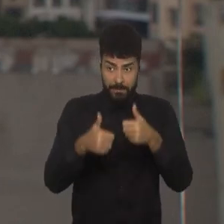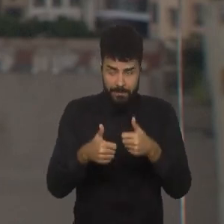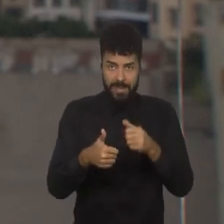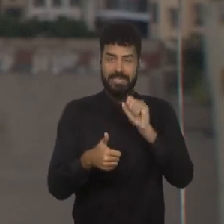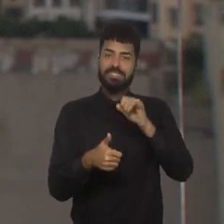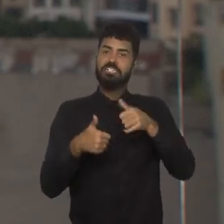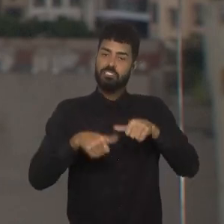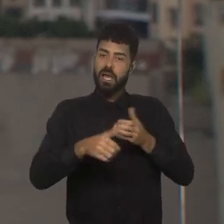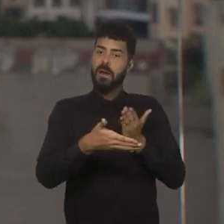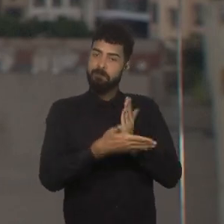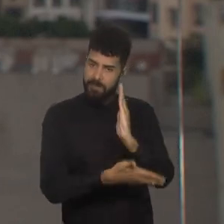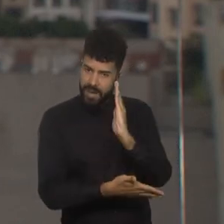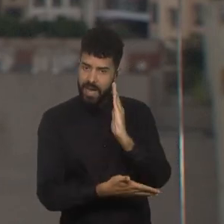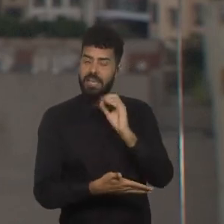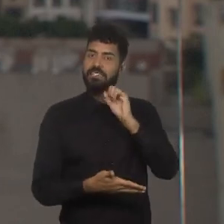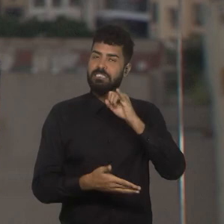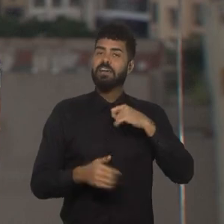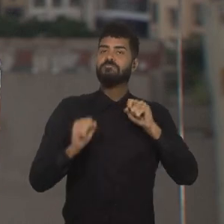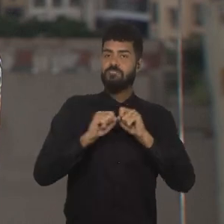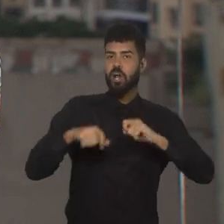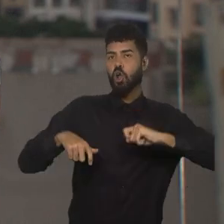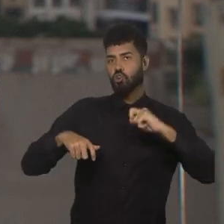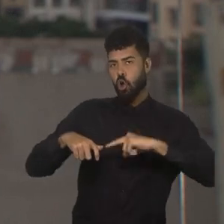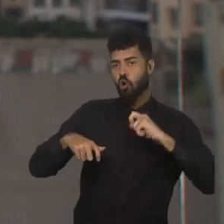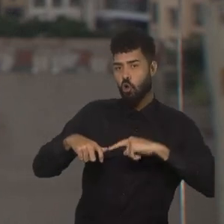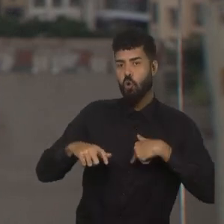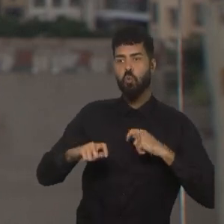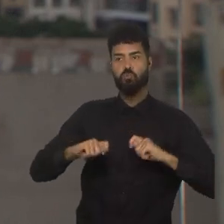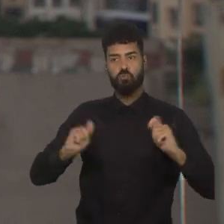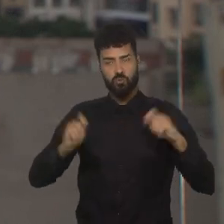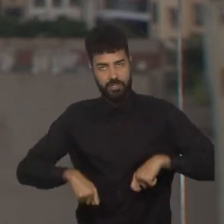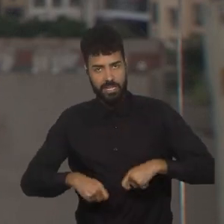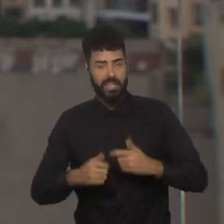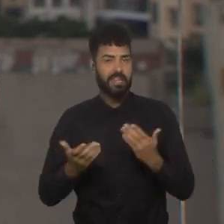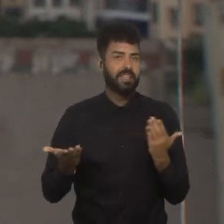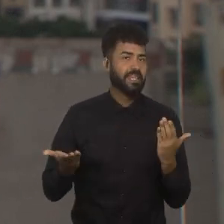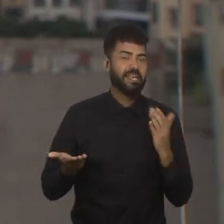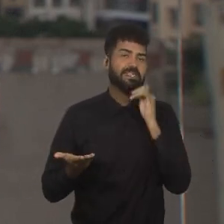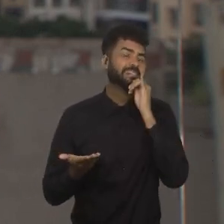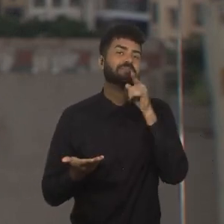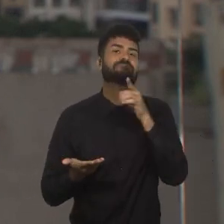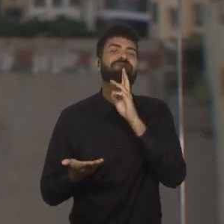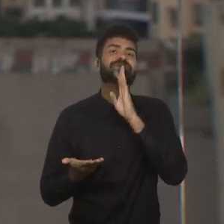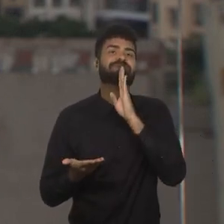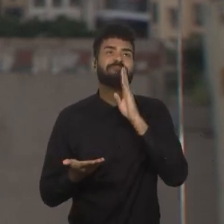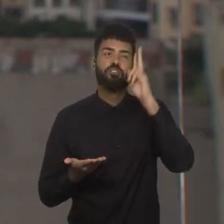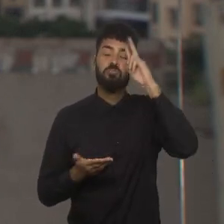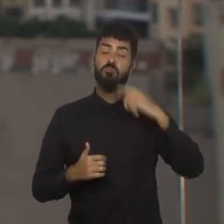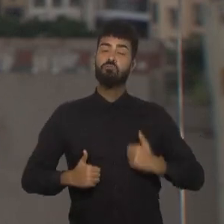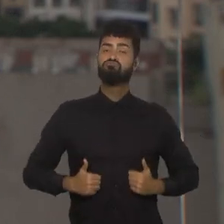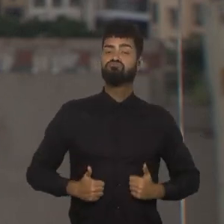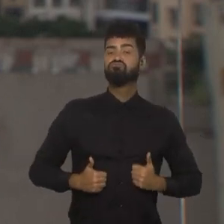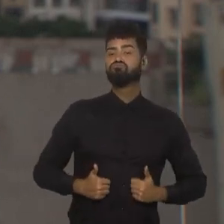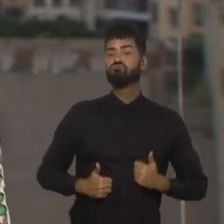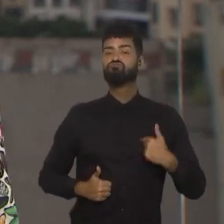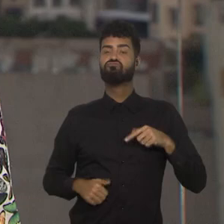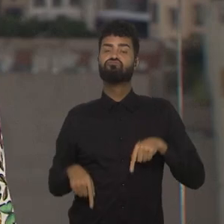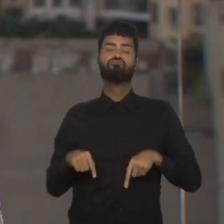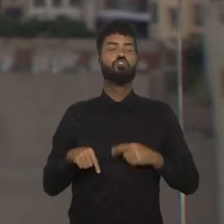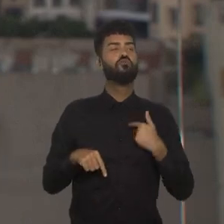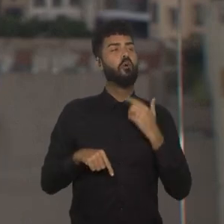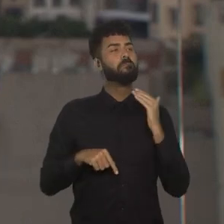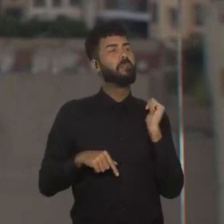se ela passa, se ela marca os gols que ela puder, entendeu? Aquela história do salto alto, se não rola isso assim,